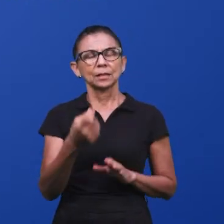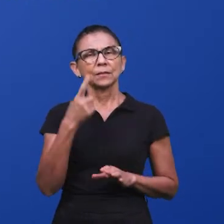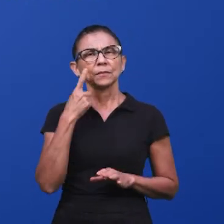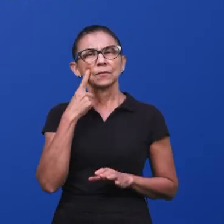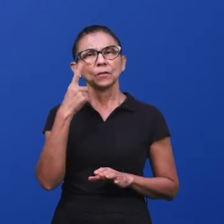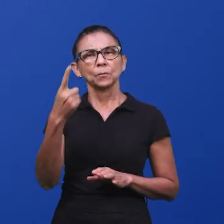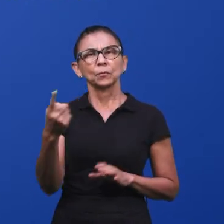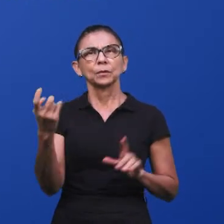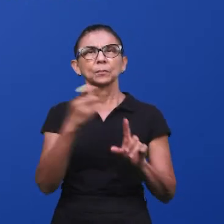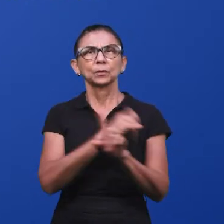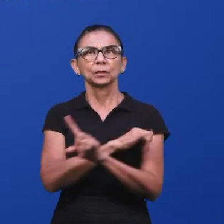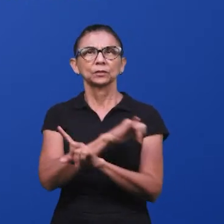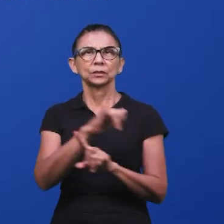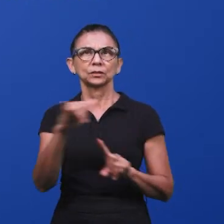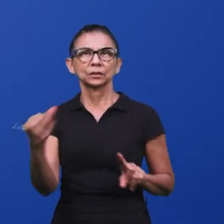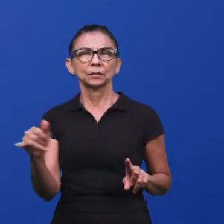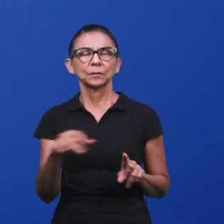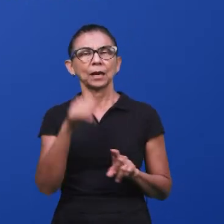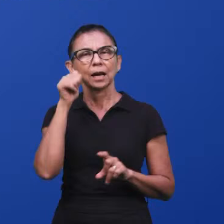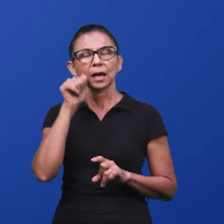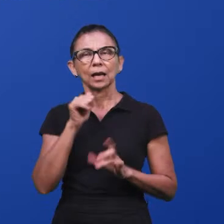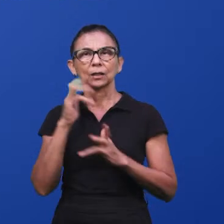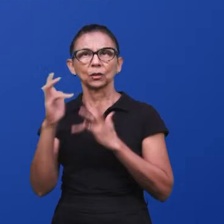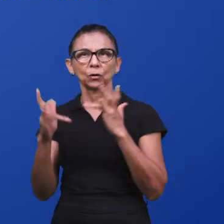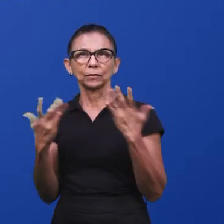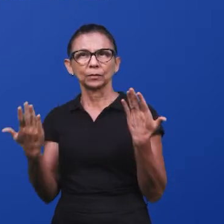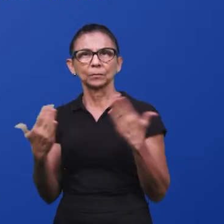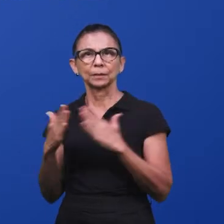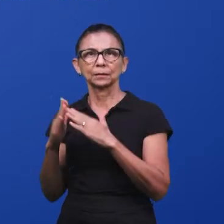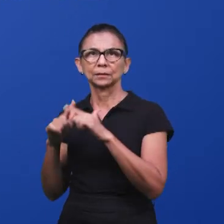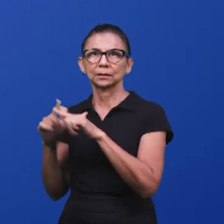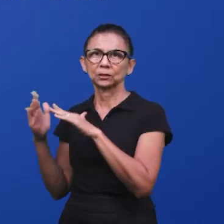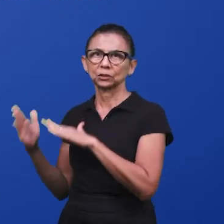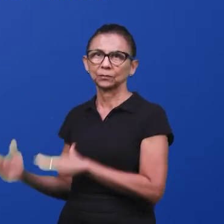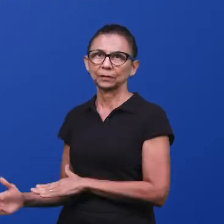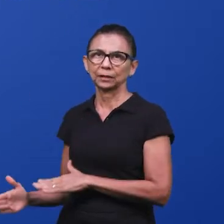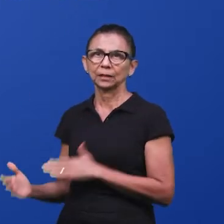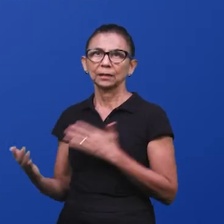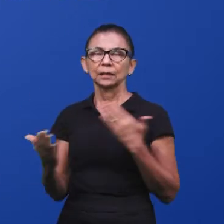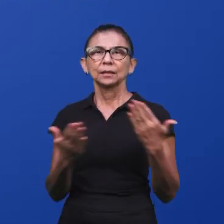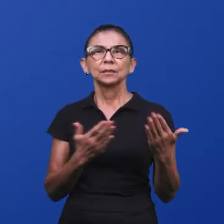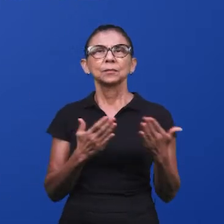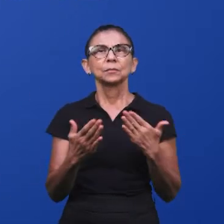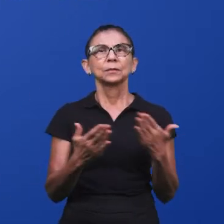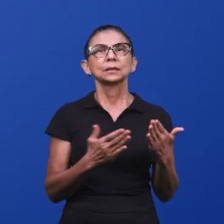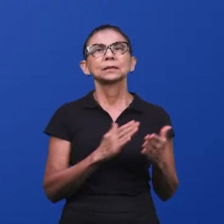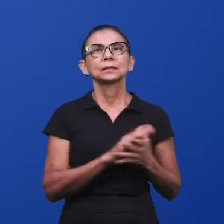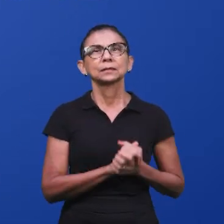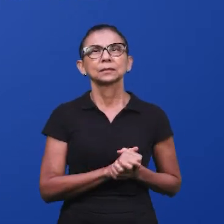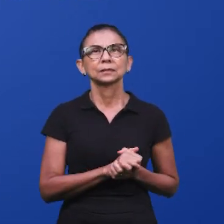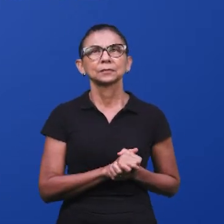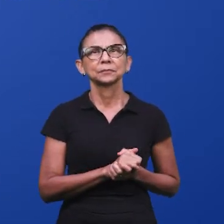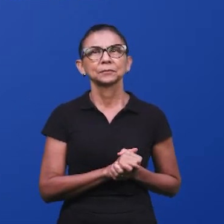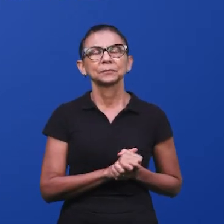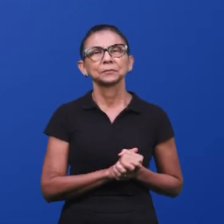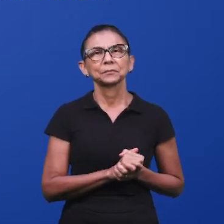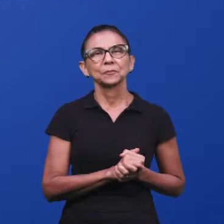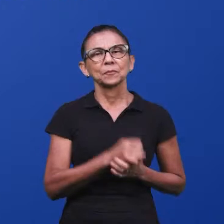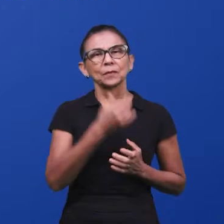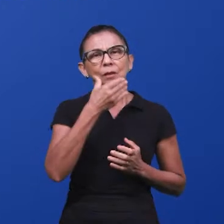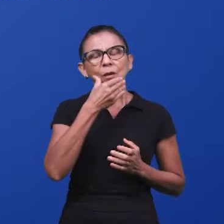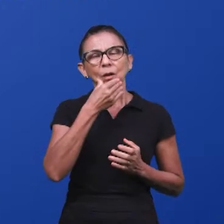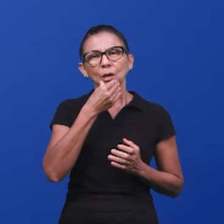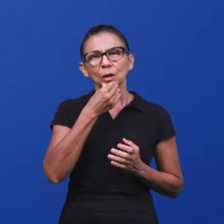identifica profeticamente as características da esposa, a chiesa fedele, para ser preparada para o rapimento